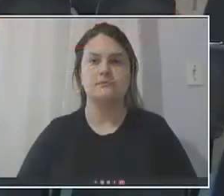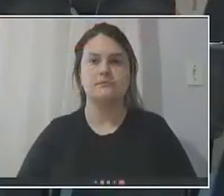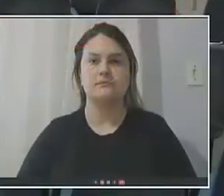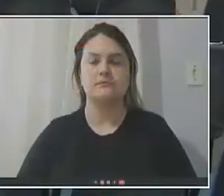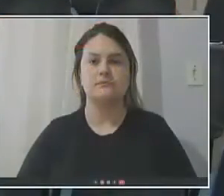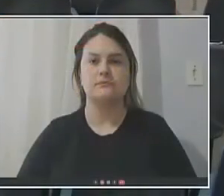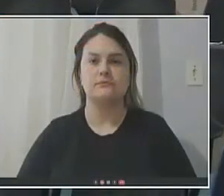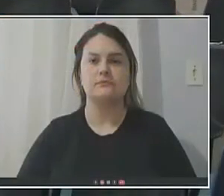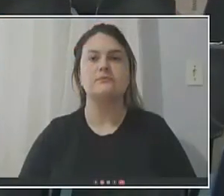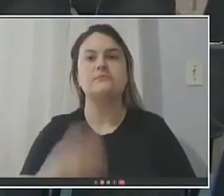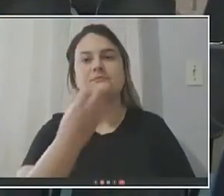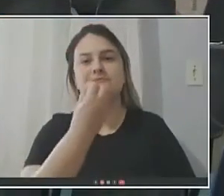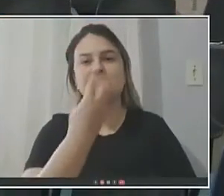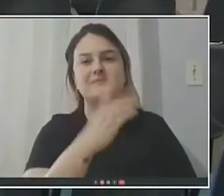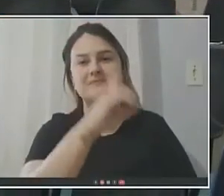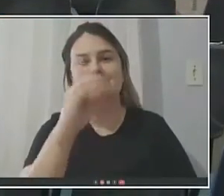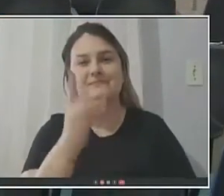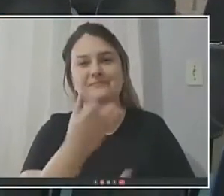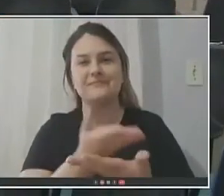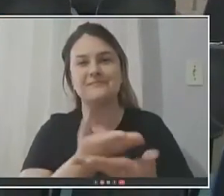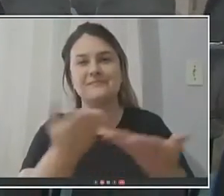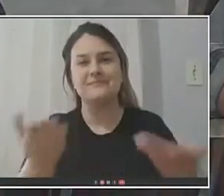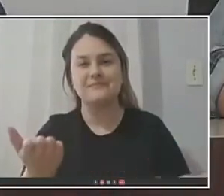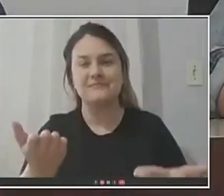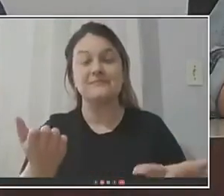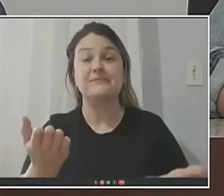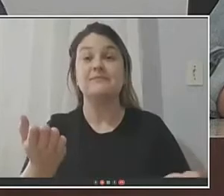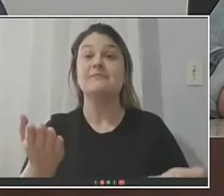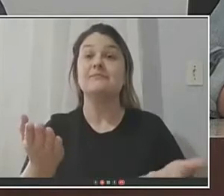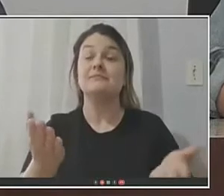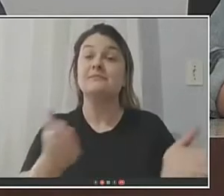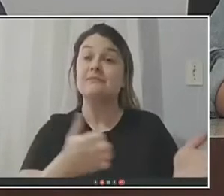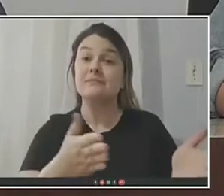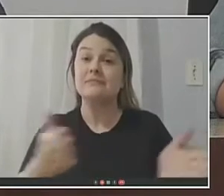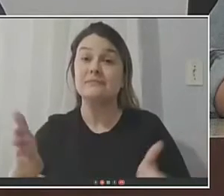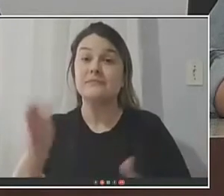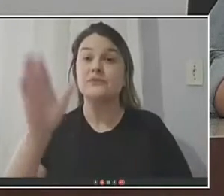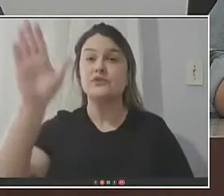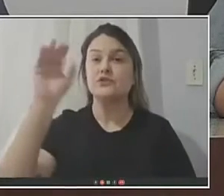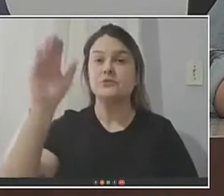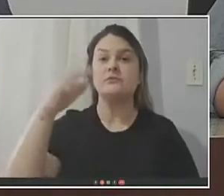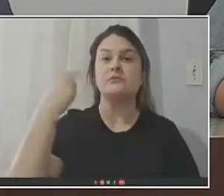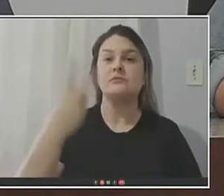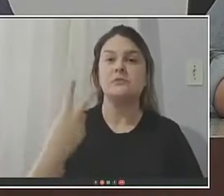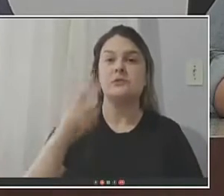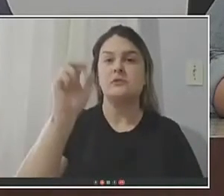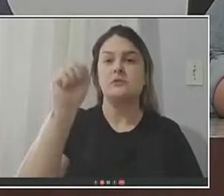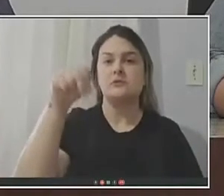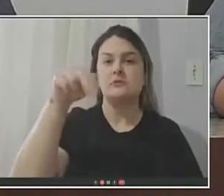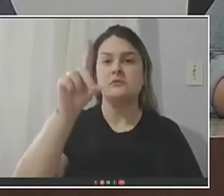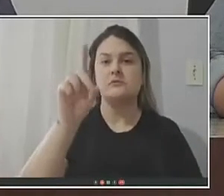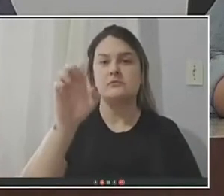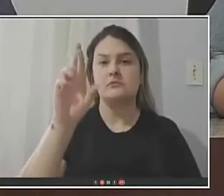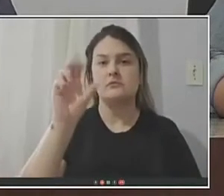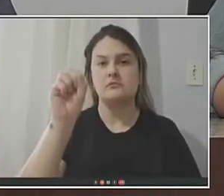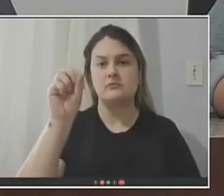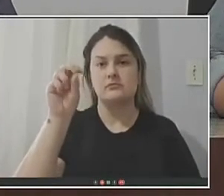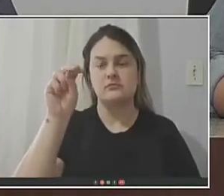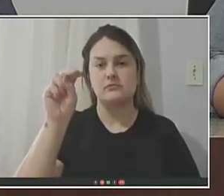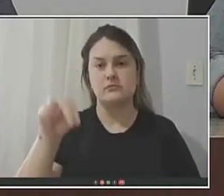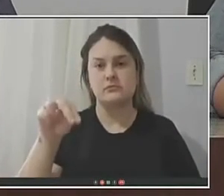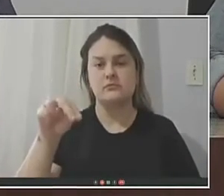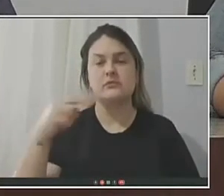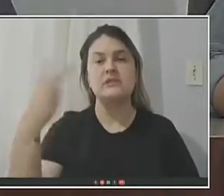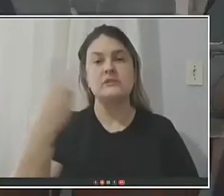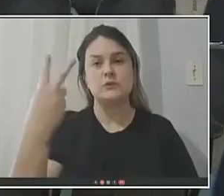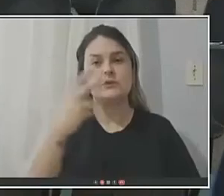Bom dia a todos. Neste momento nomeio o vereador Anderson Cripa Luiz Cardoso como segundo